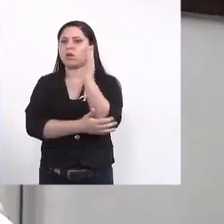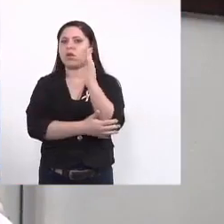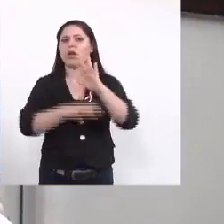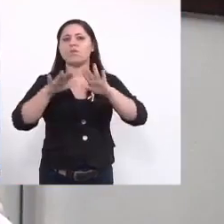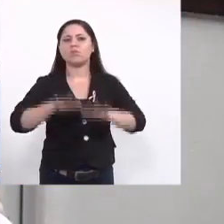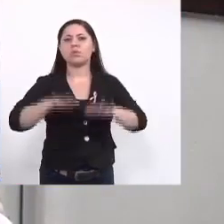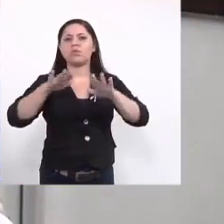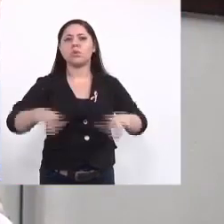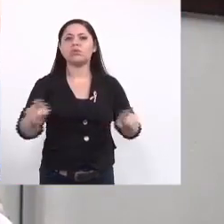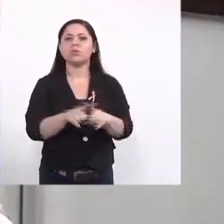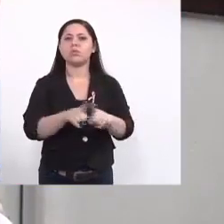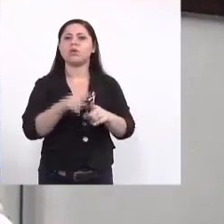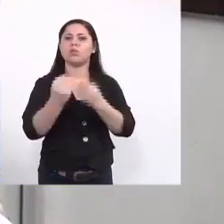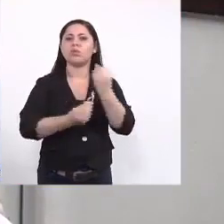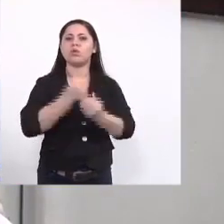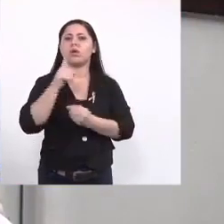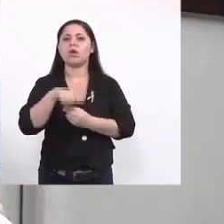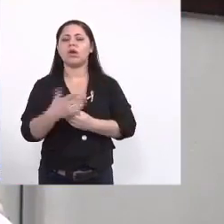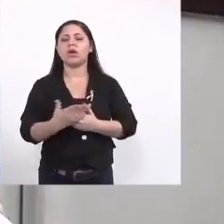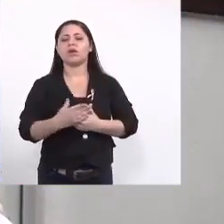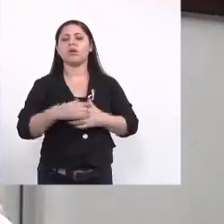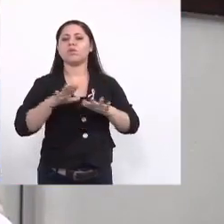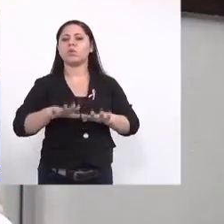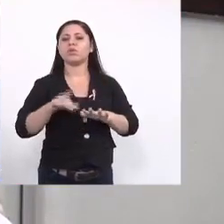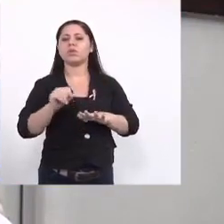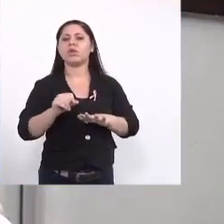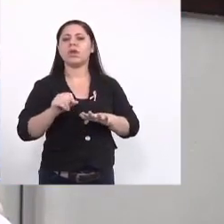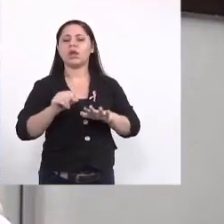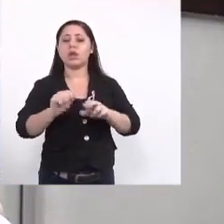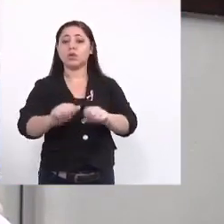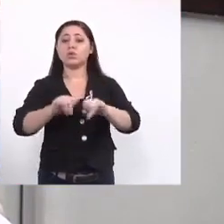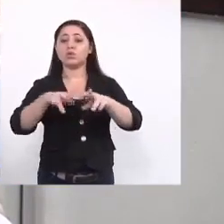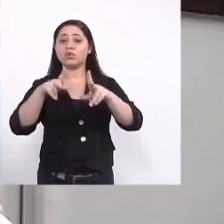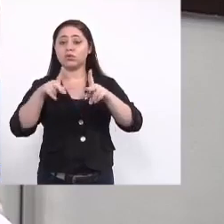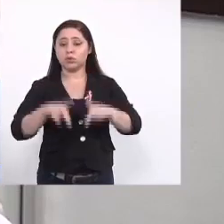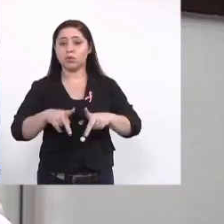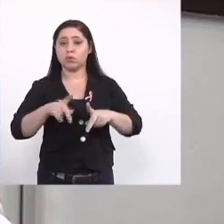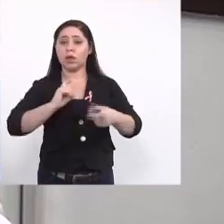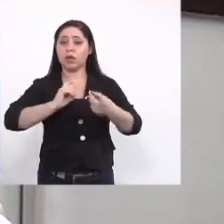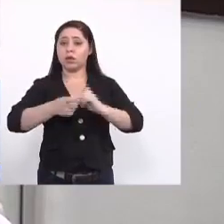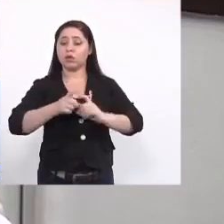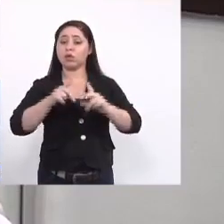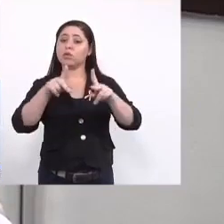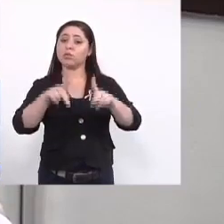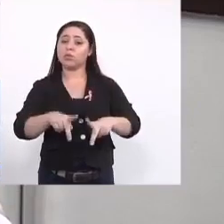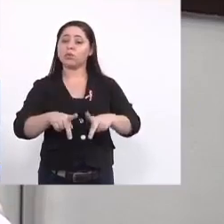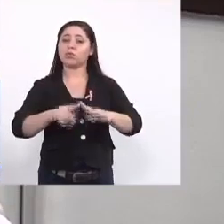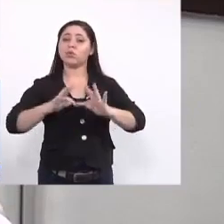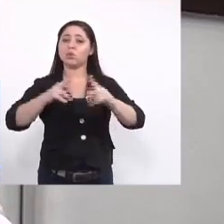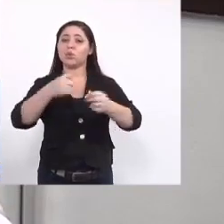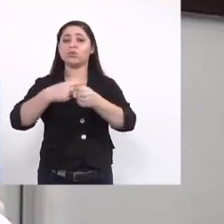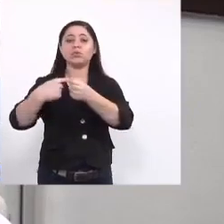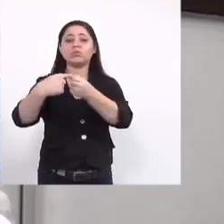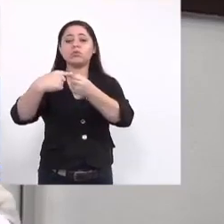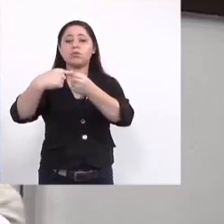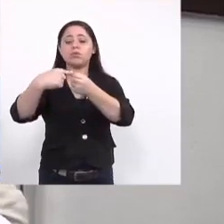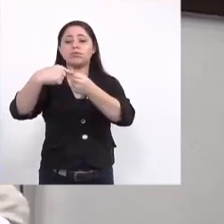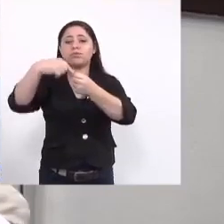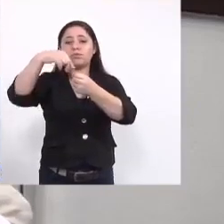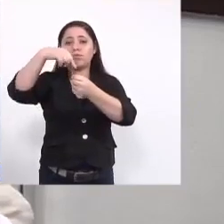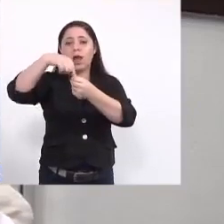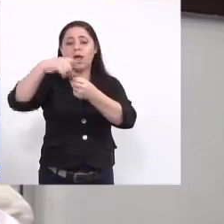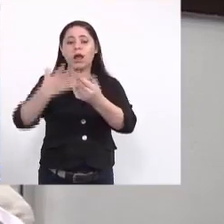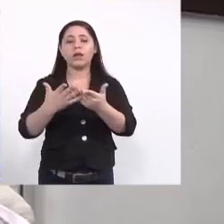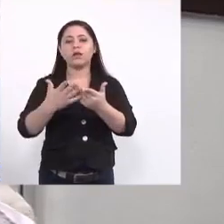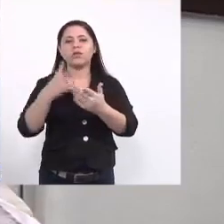a mobilização de audiências públicas reuniões públicas em todo o interior do estado e